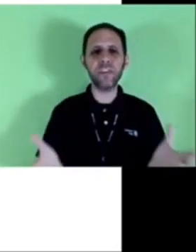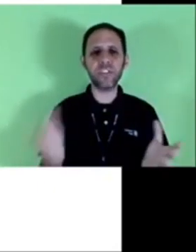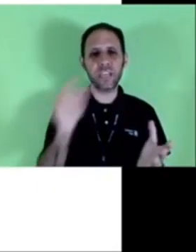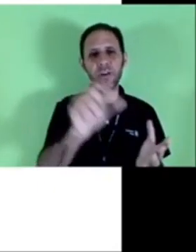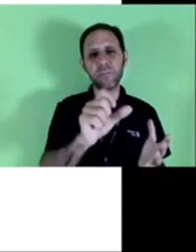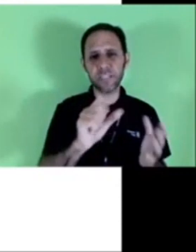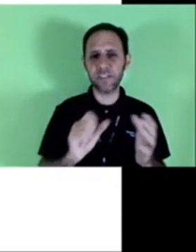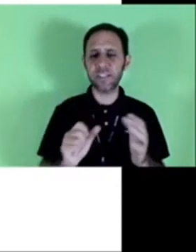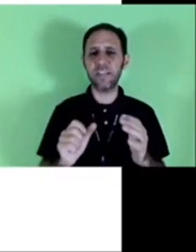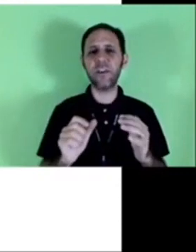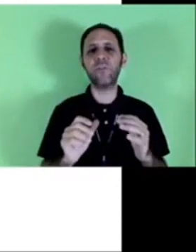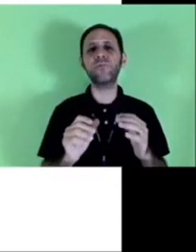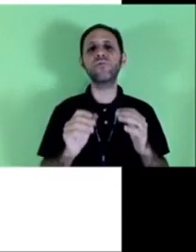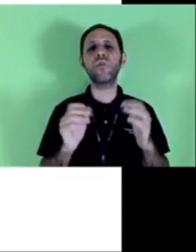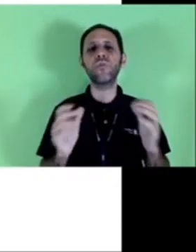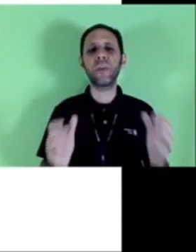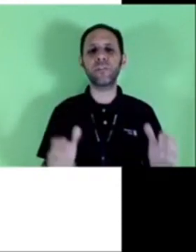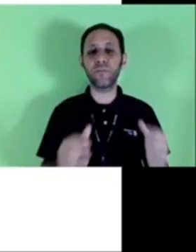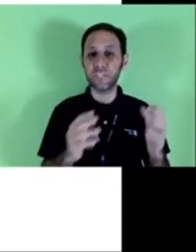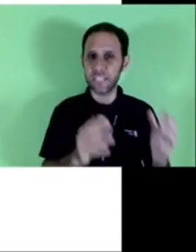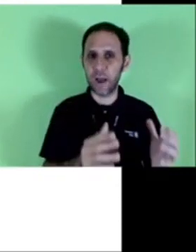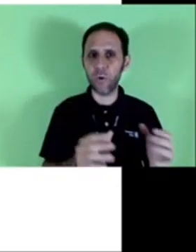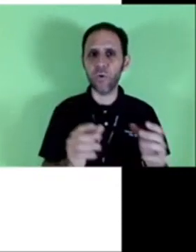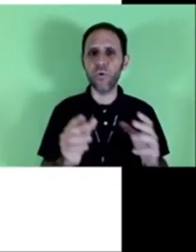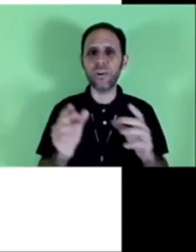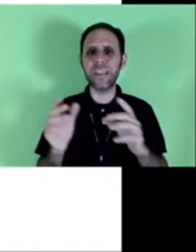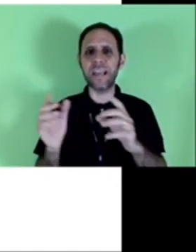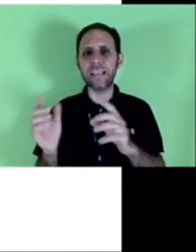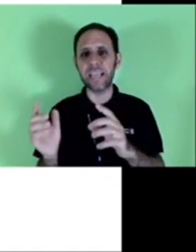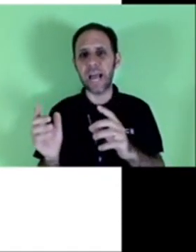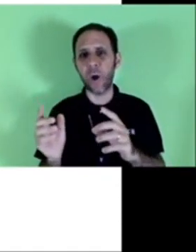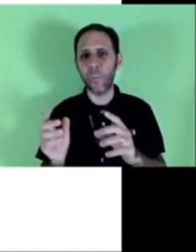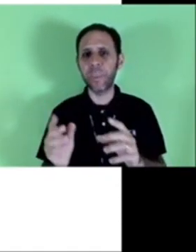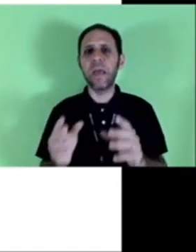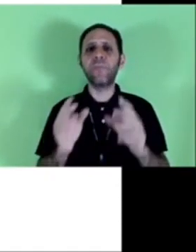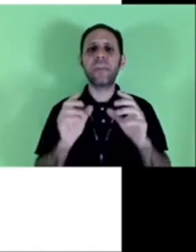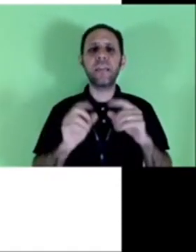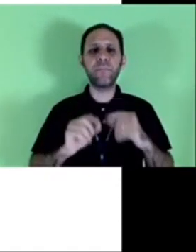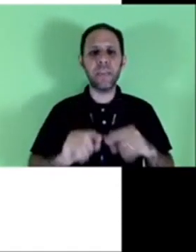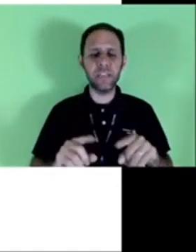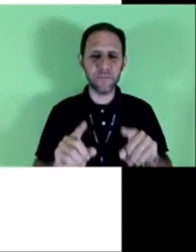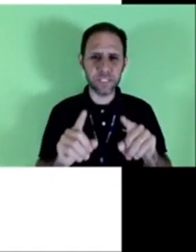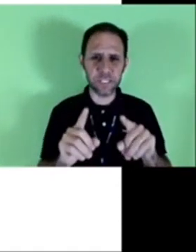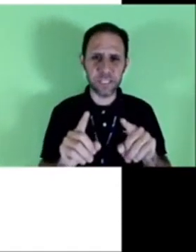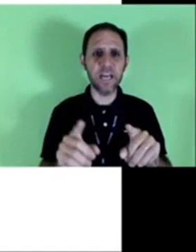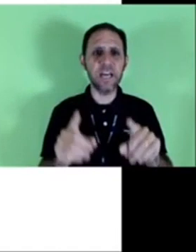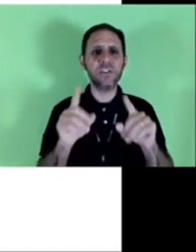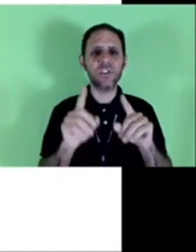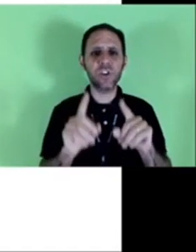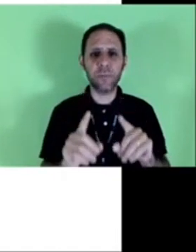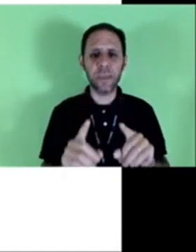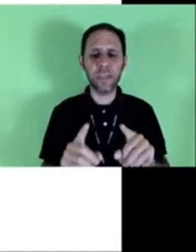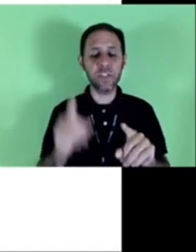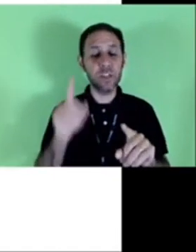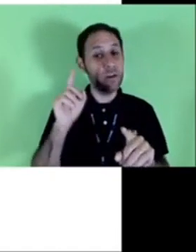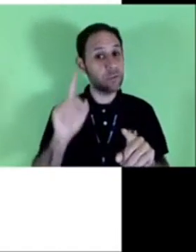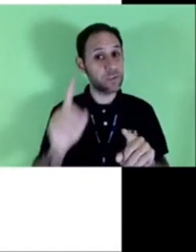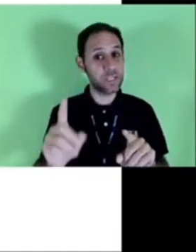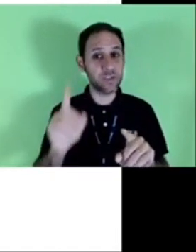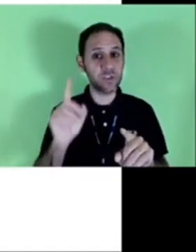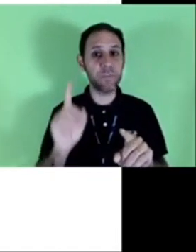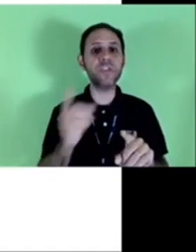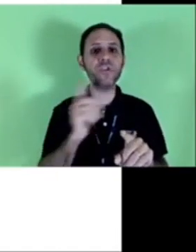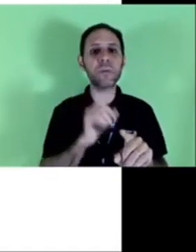Obviamente, aqui, como está dizendo, é um documento oficial unilateral, porque ele beneficia somente